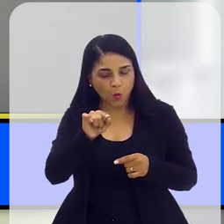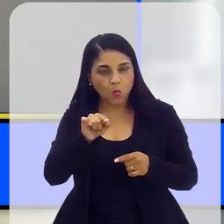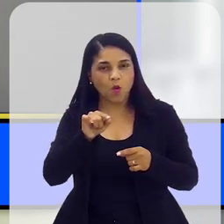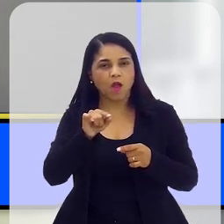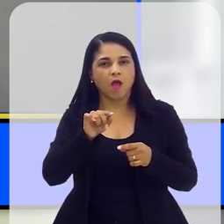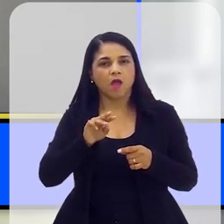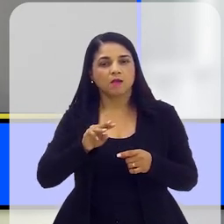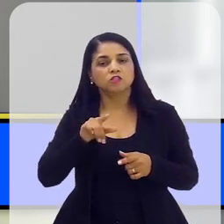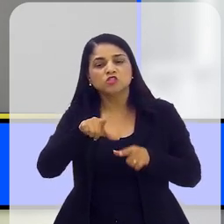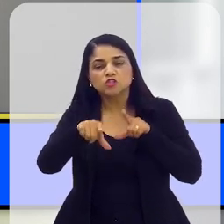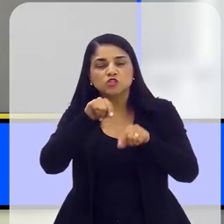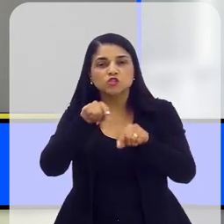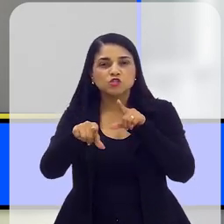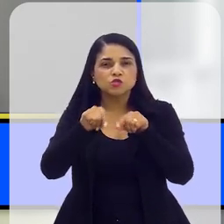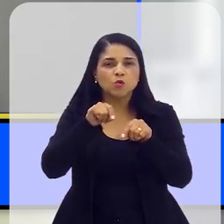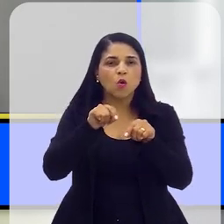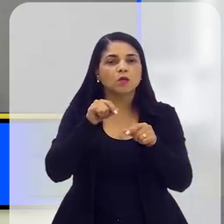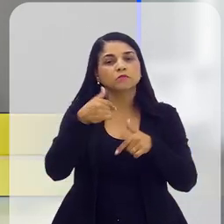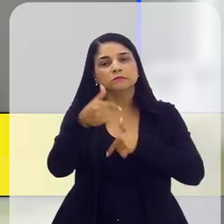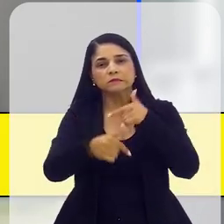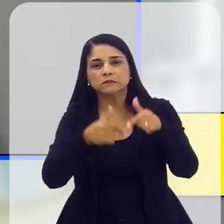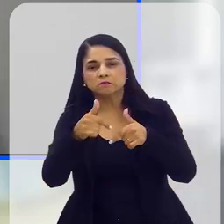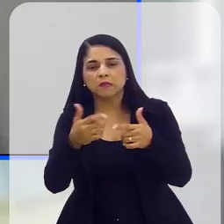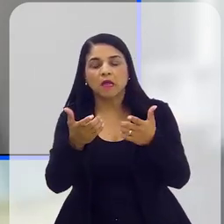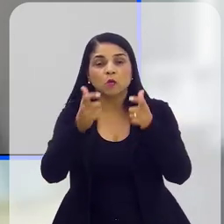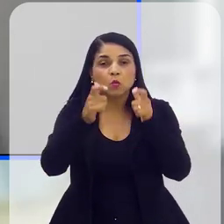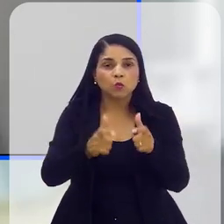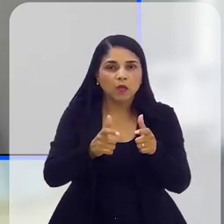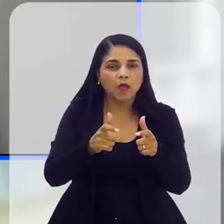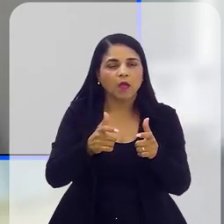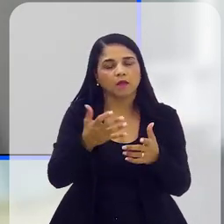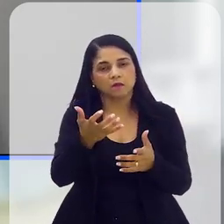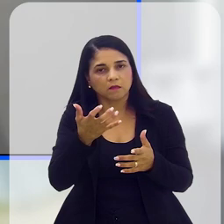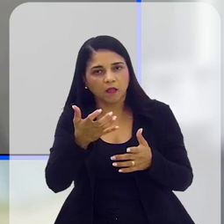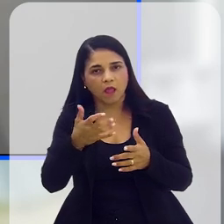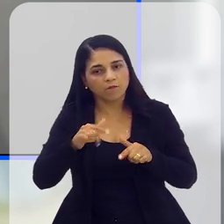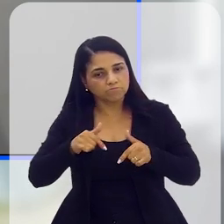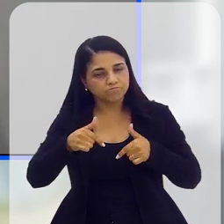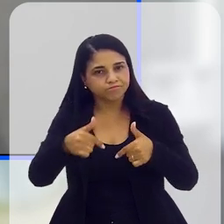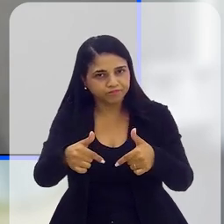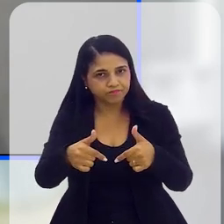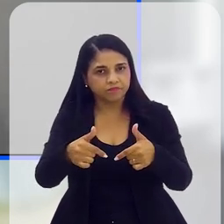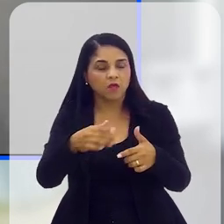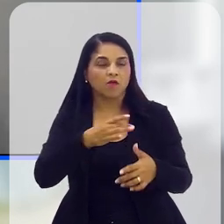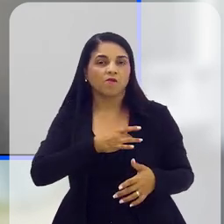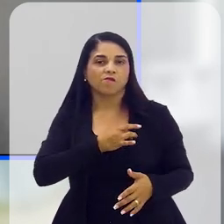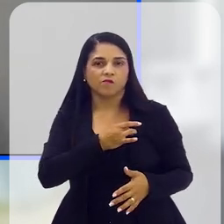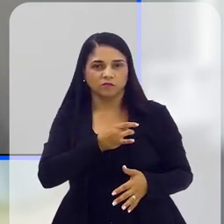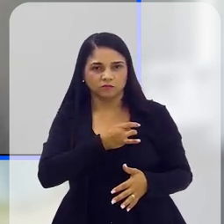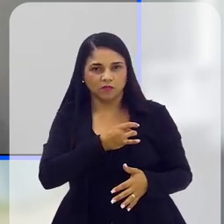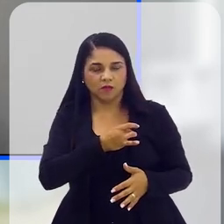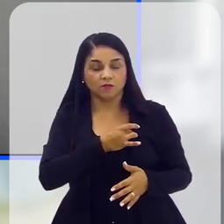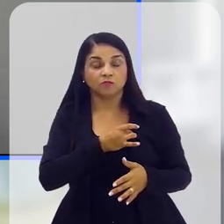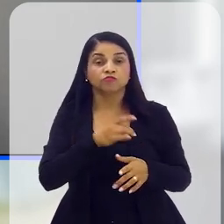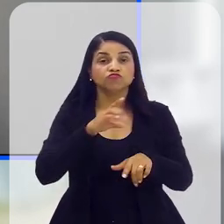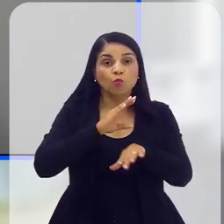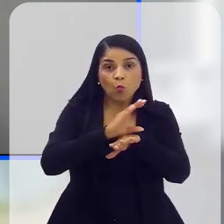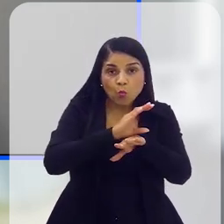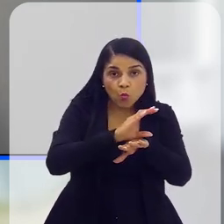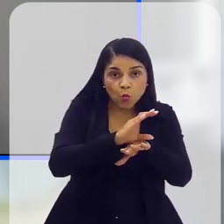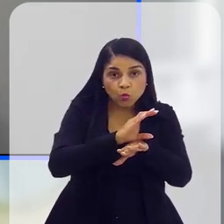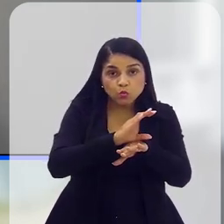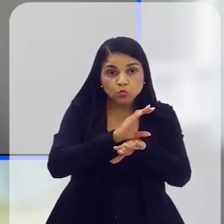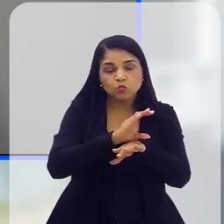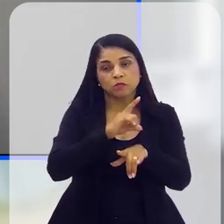página e escolhe algum lugar, o serviço, onde ela queira se voluntariar. Quando vem o curso,